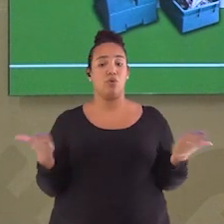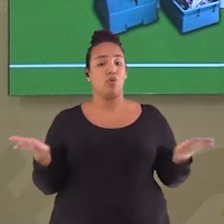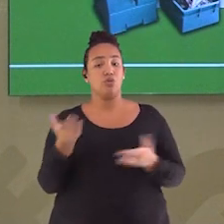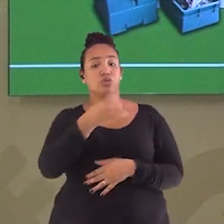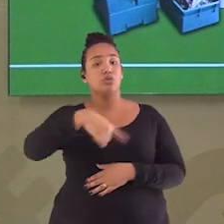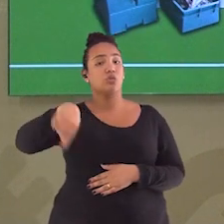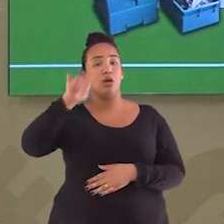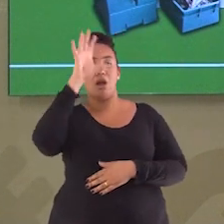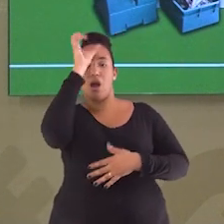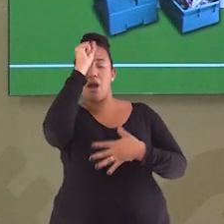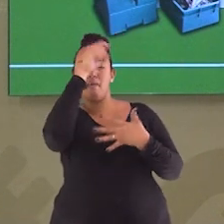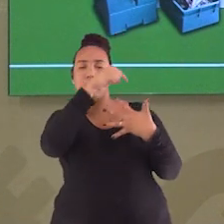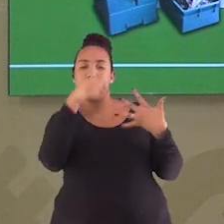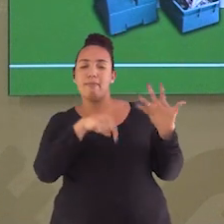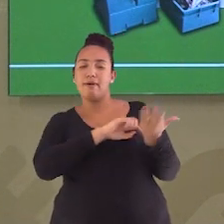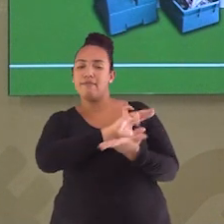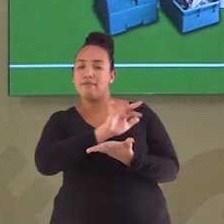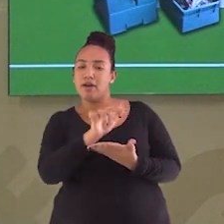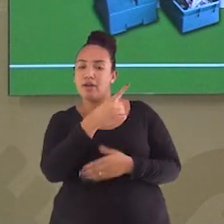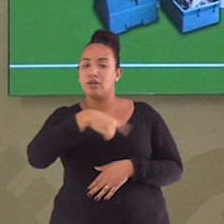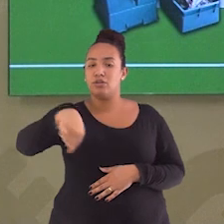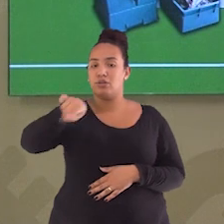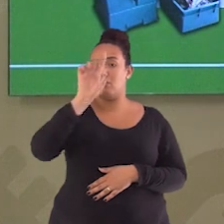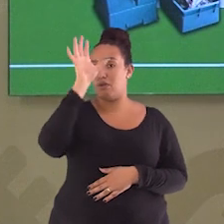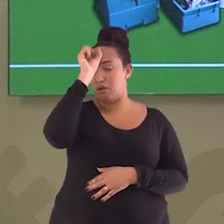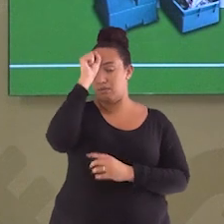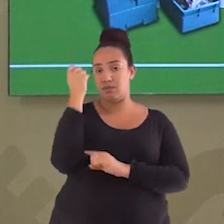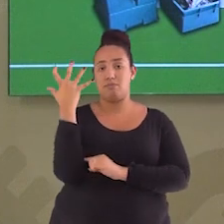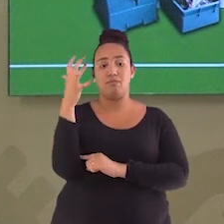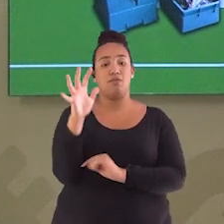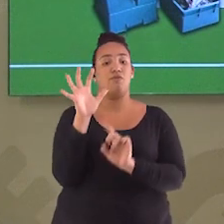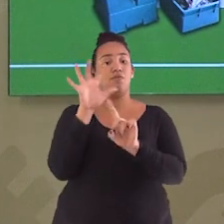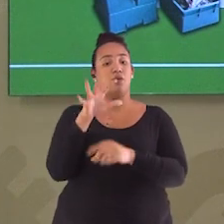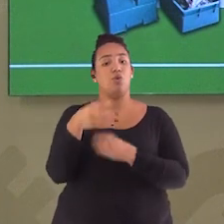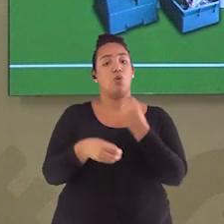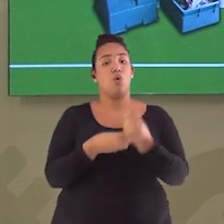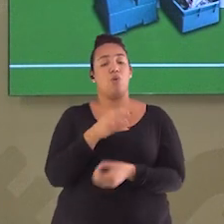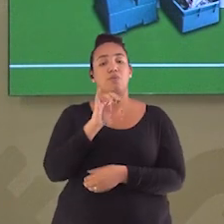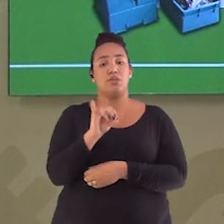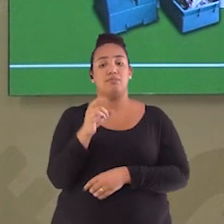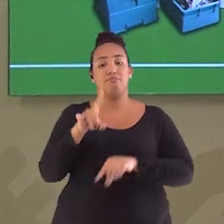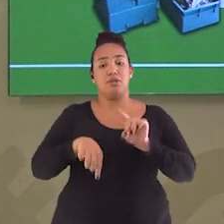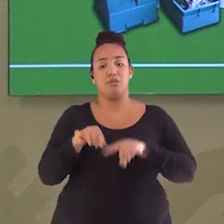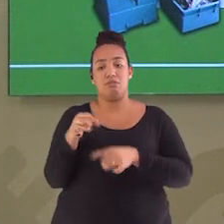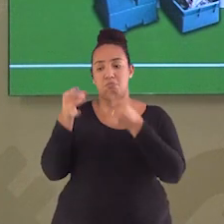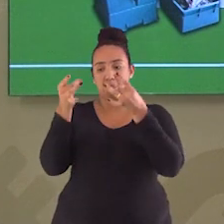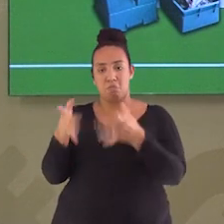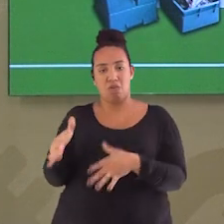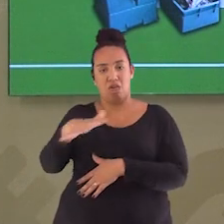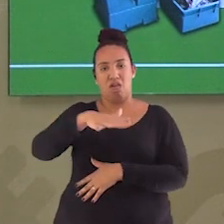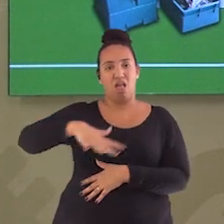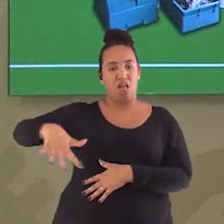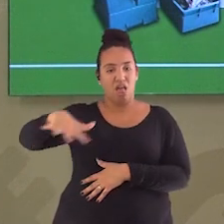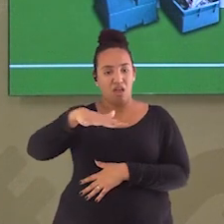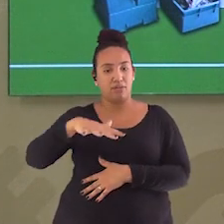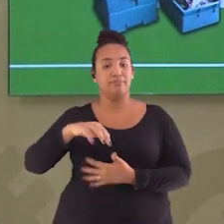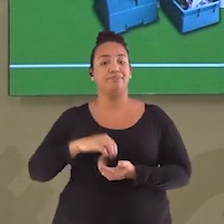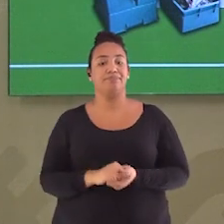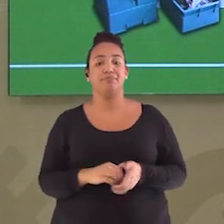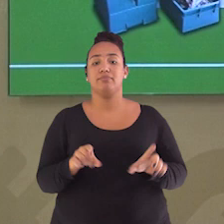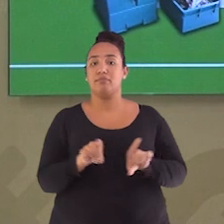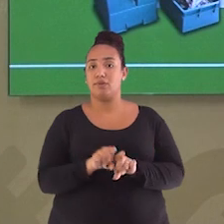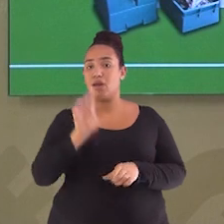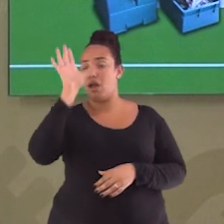bastante coisa. A gente aprendeu sobre os impactos ambientais causados pelo descarte de resíduos em lixões. A gente